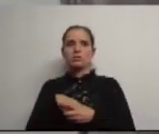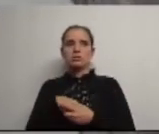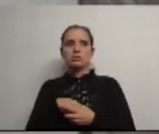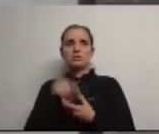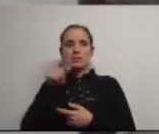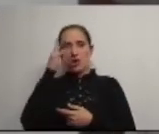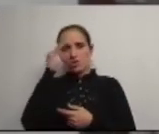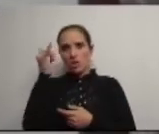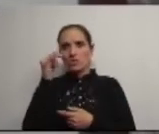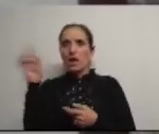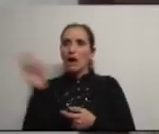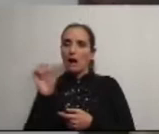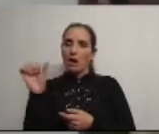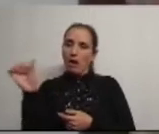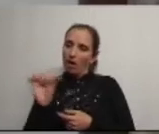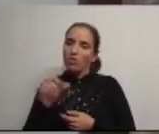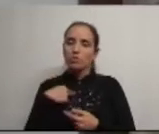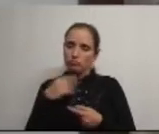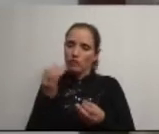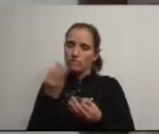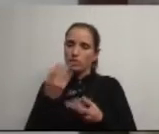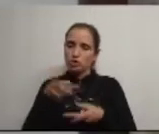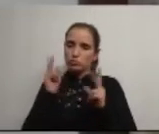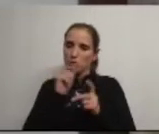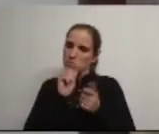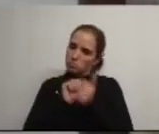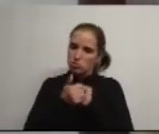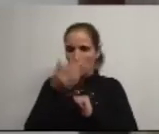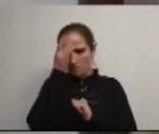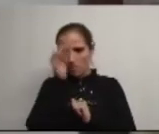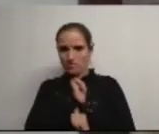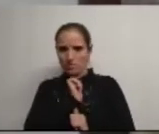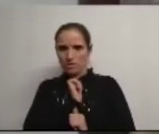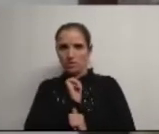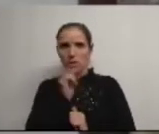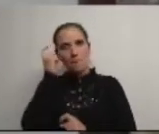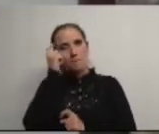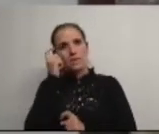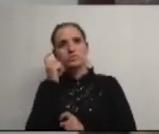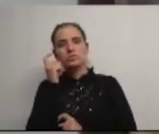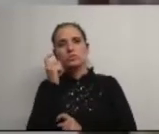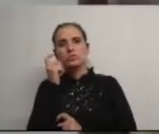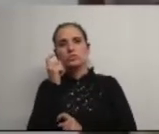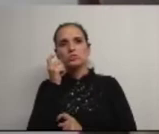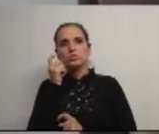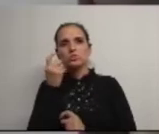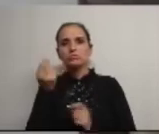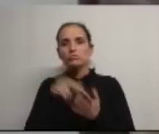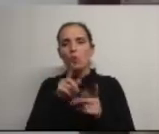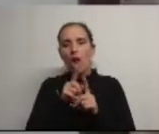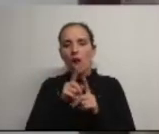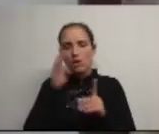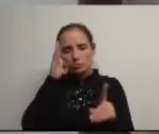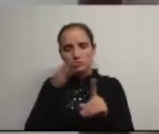esta minha ideia está errada eu estou disponível até para mudar de opinião penso que estamos a caminhar